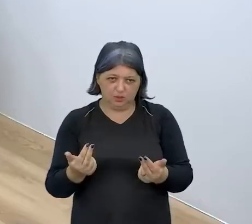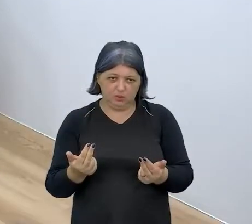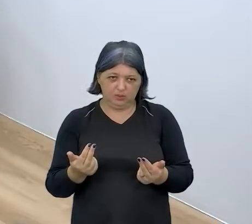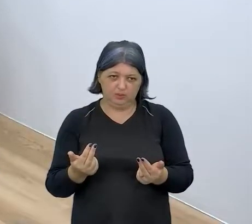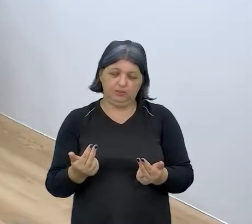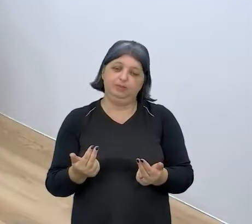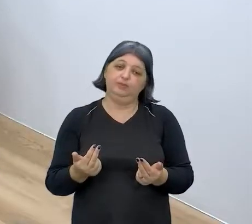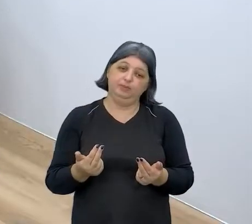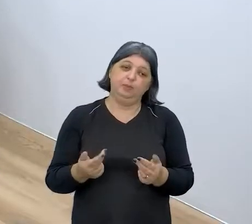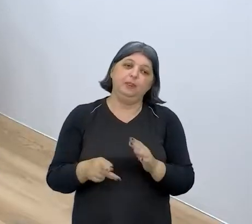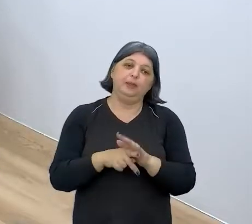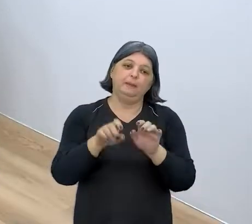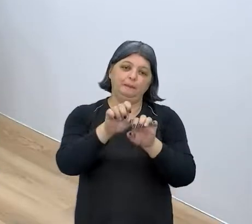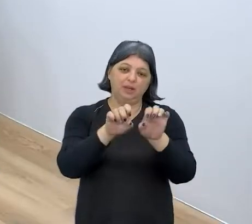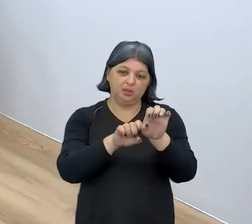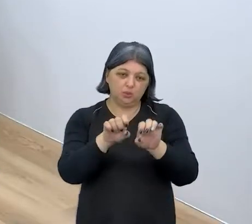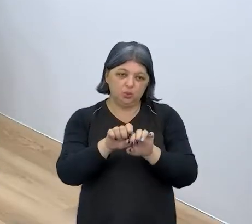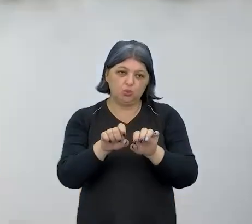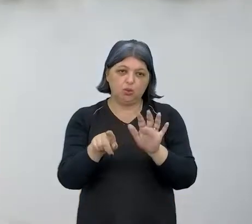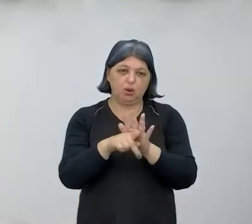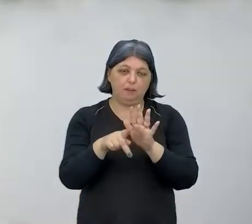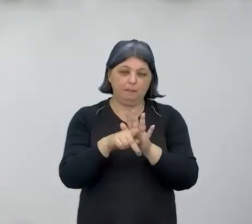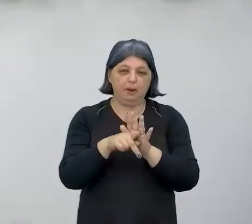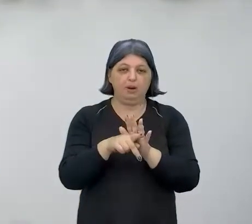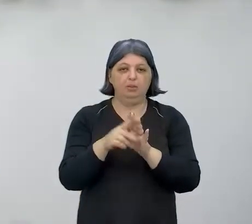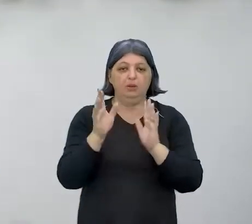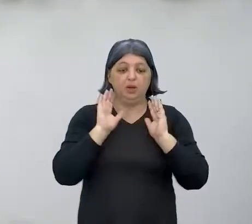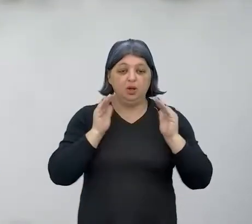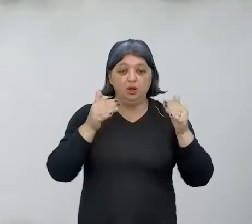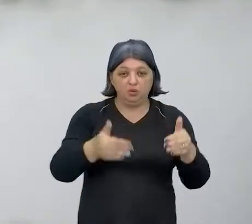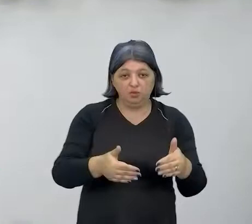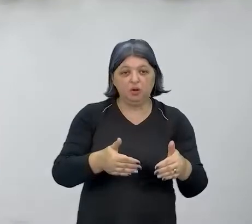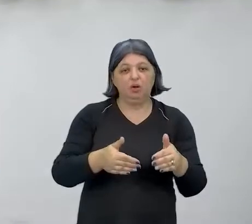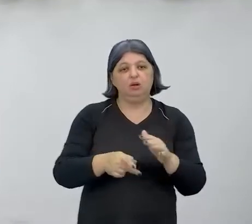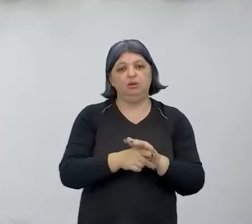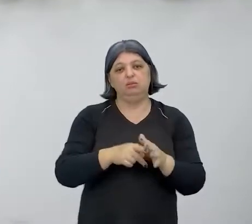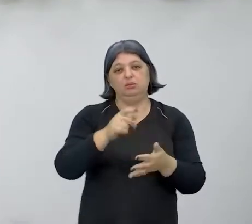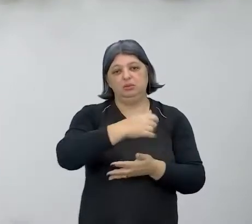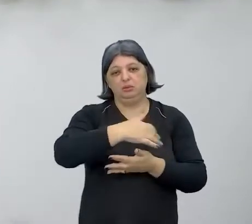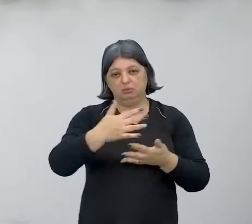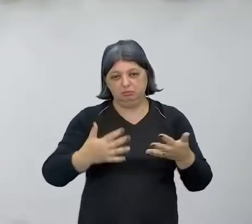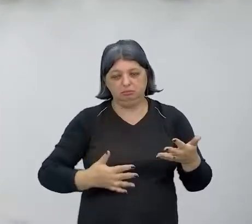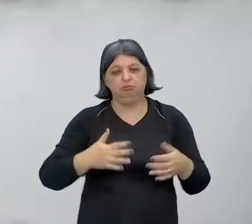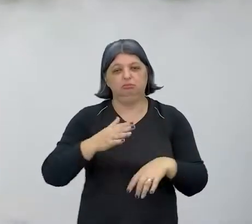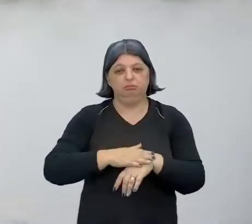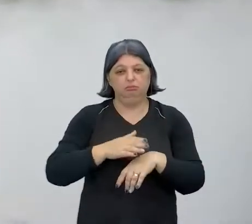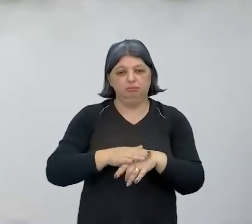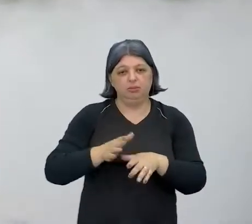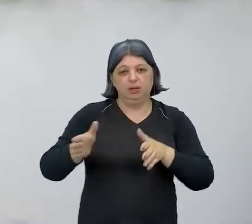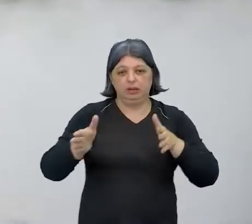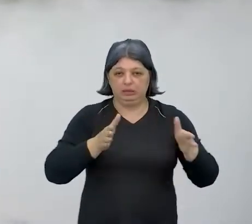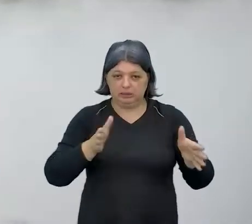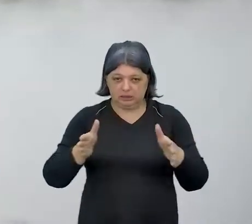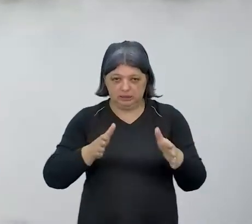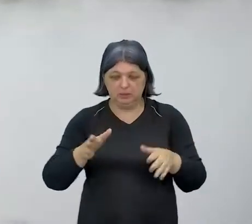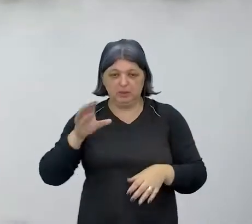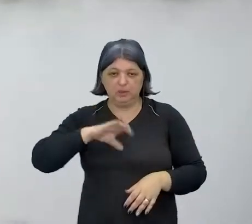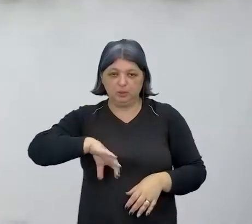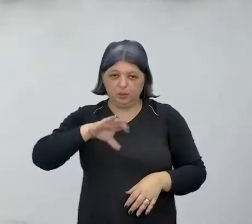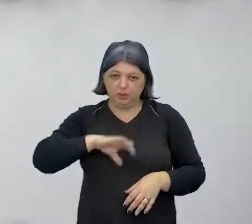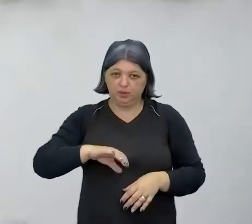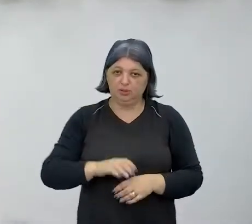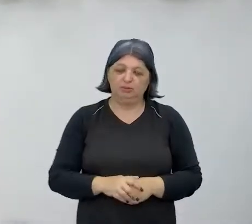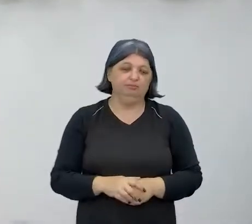Então, nessa estrutura de ser algo pensado em libras, feito em libras, com acessibilidade em português,